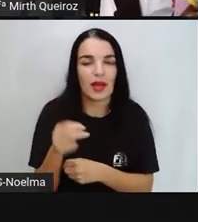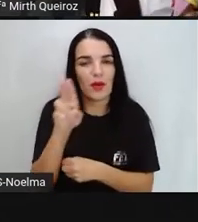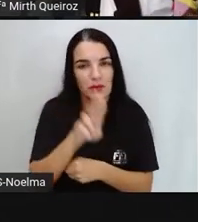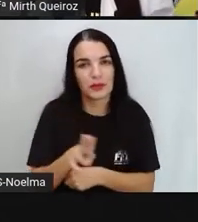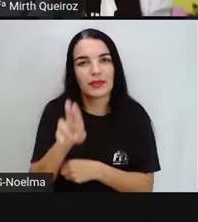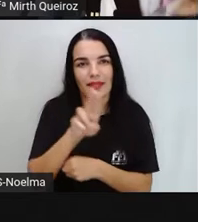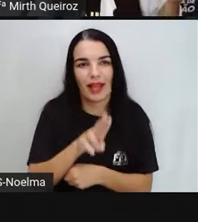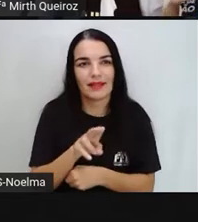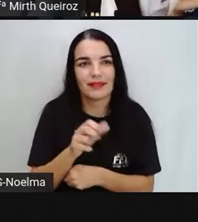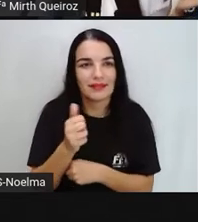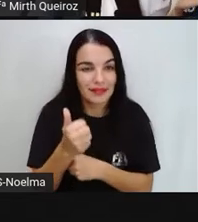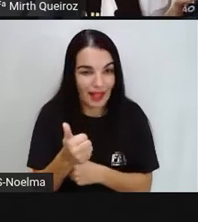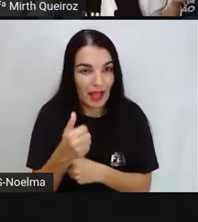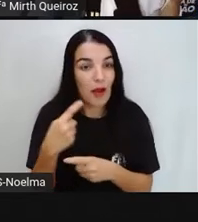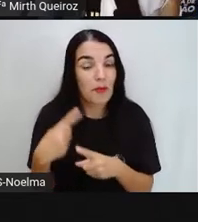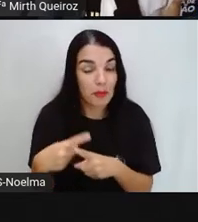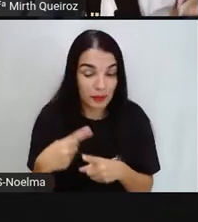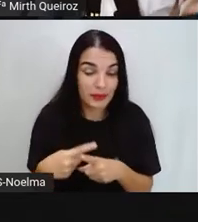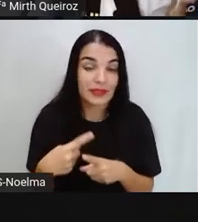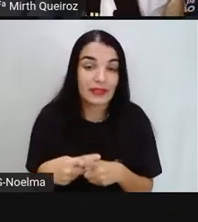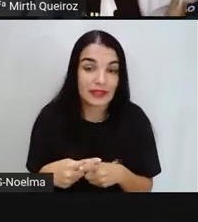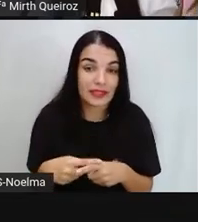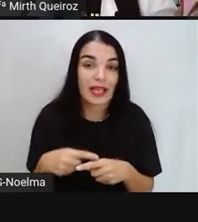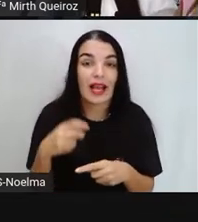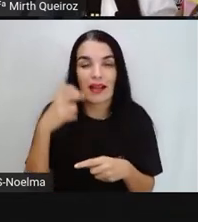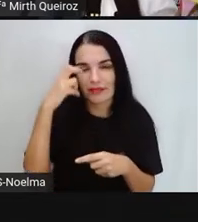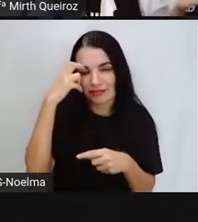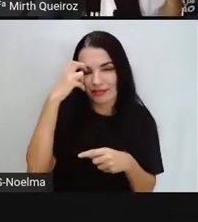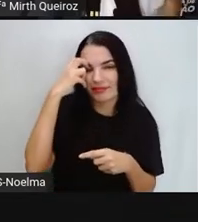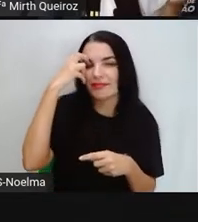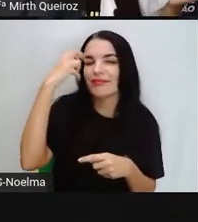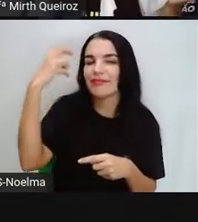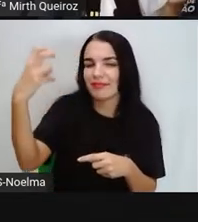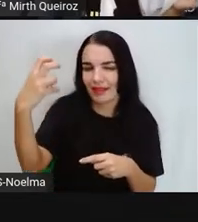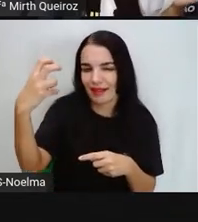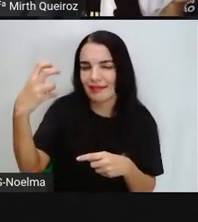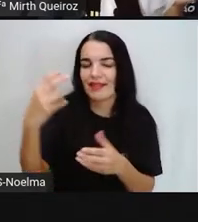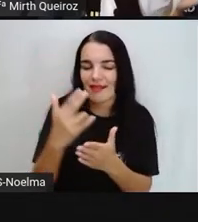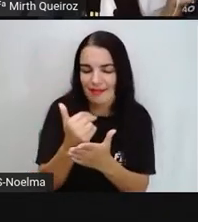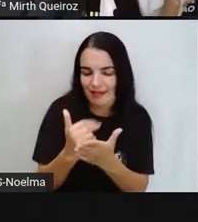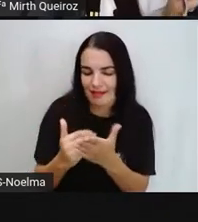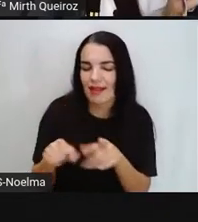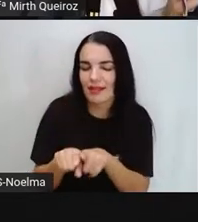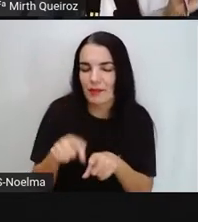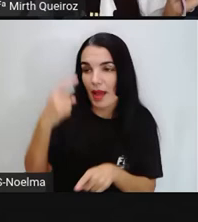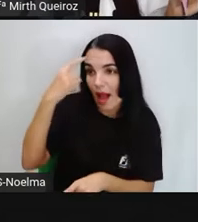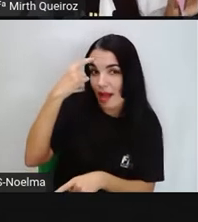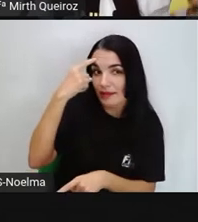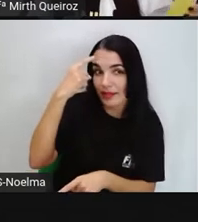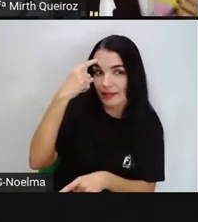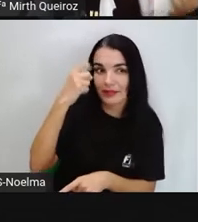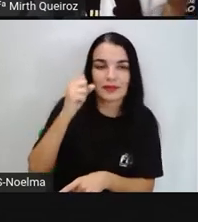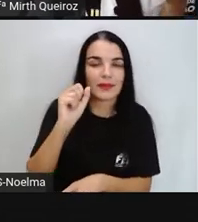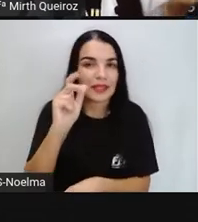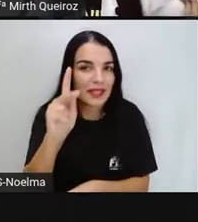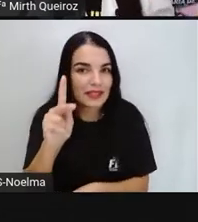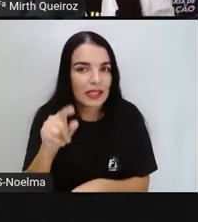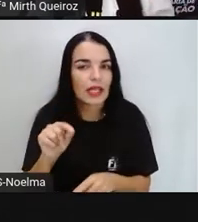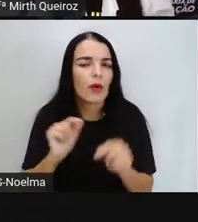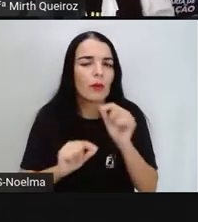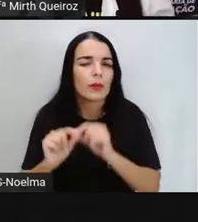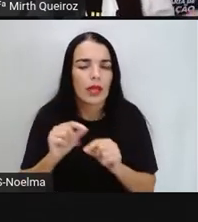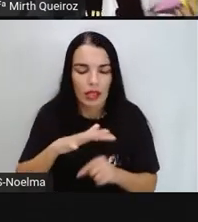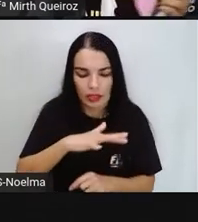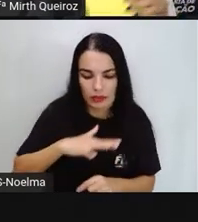utilizadas. Por isso que é um jogo de muita inteligência. E é um jogo de raciocínio, certo? E que tanto